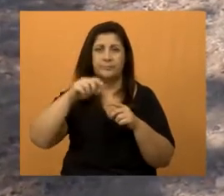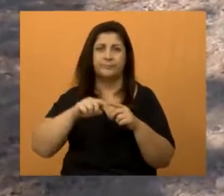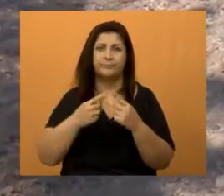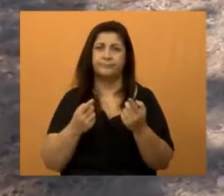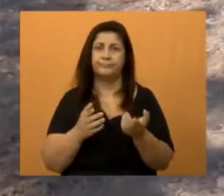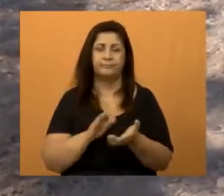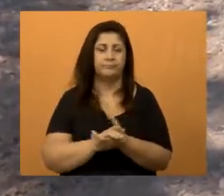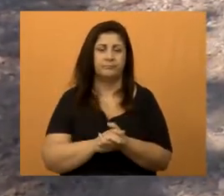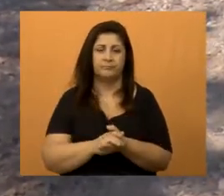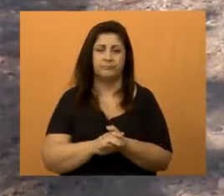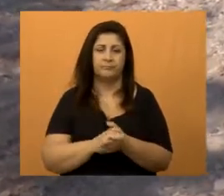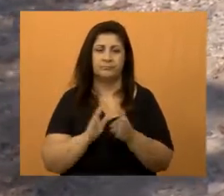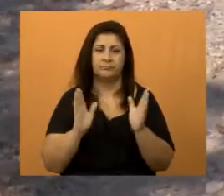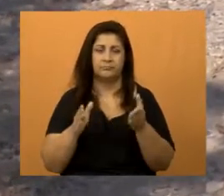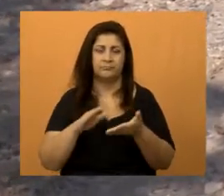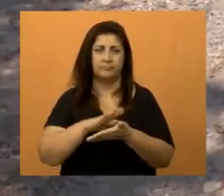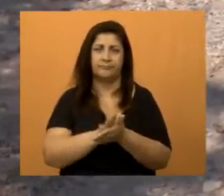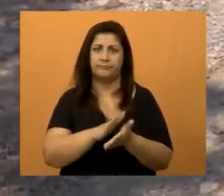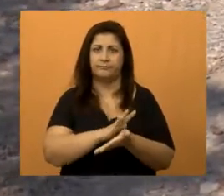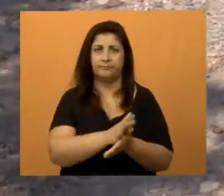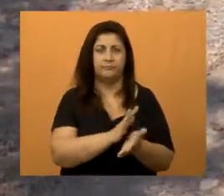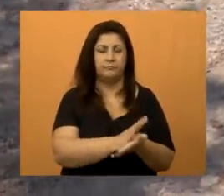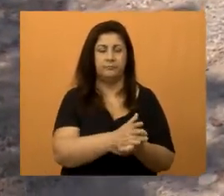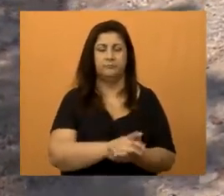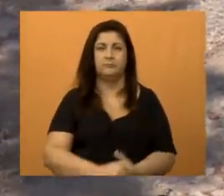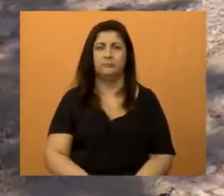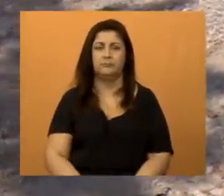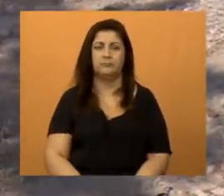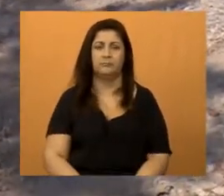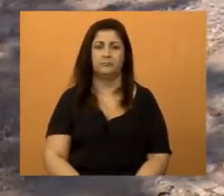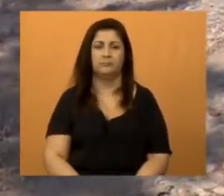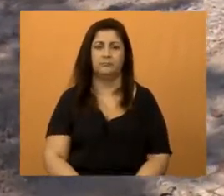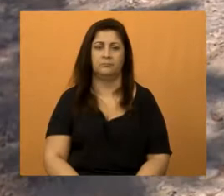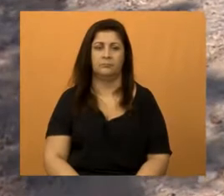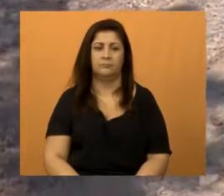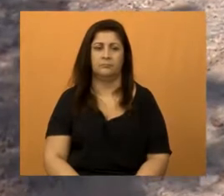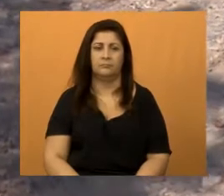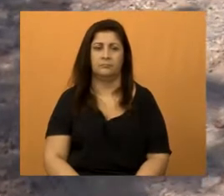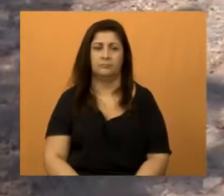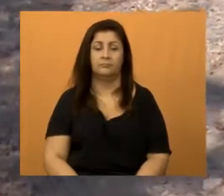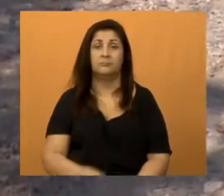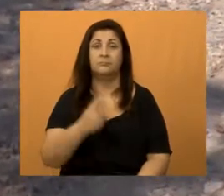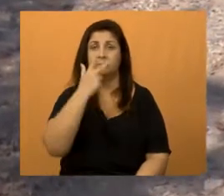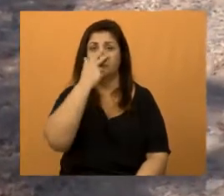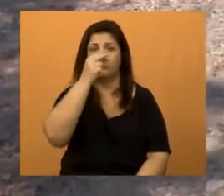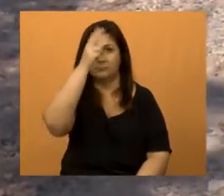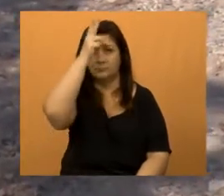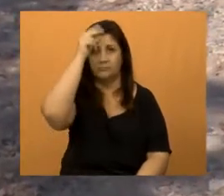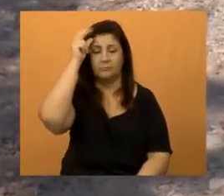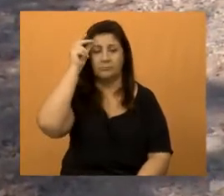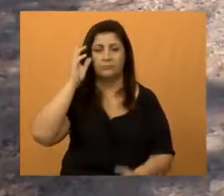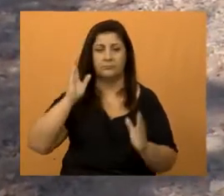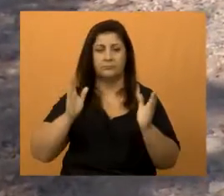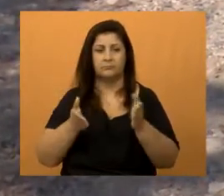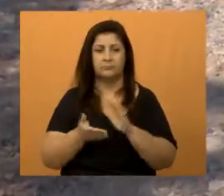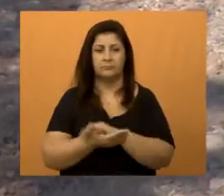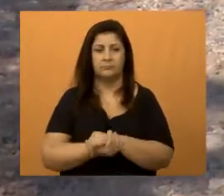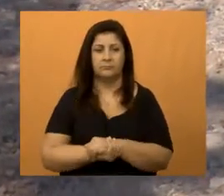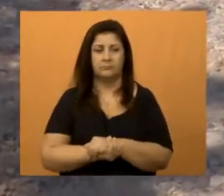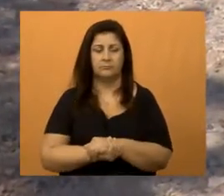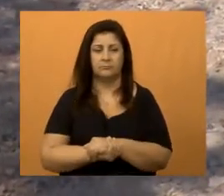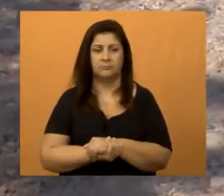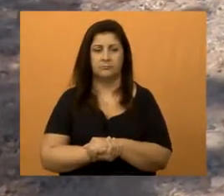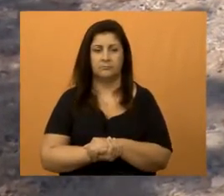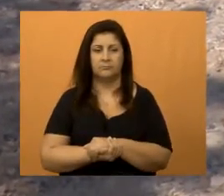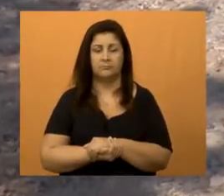máquina passou, a situação dessas ruas como é que está. Parece que não resolveu nada. E o que você acha do prefeito Izaí agora? O prefeito acho